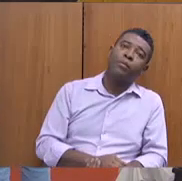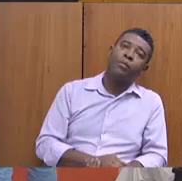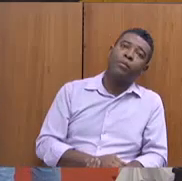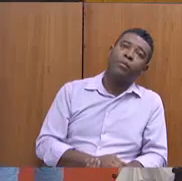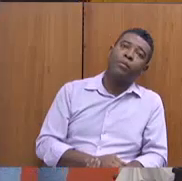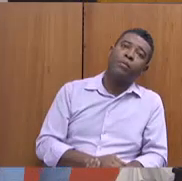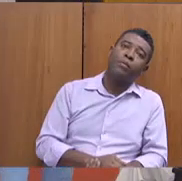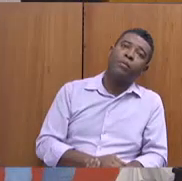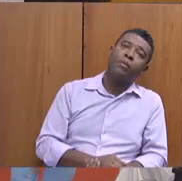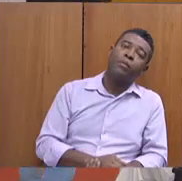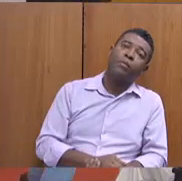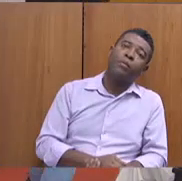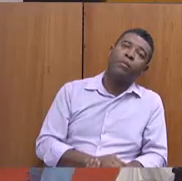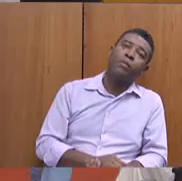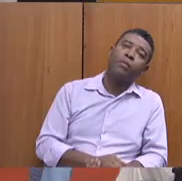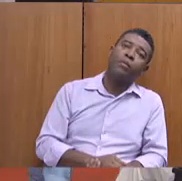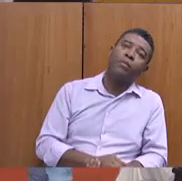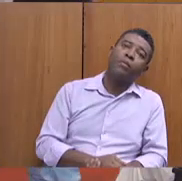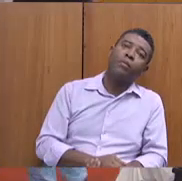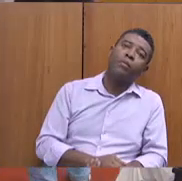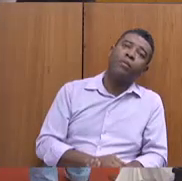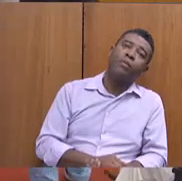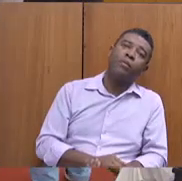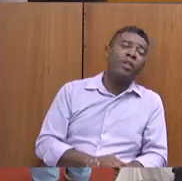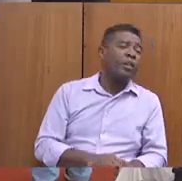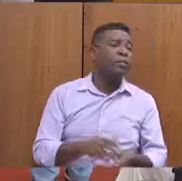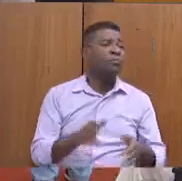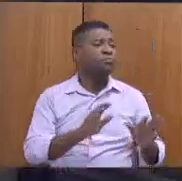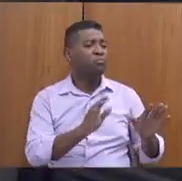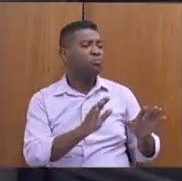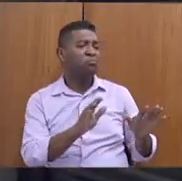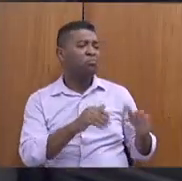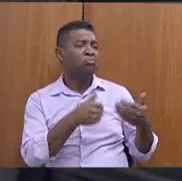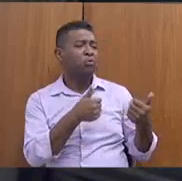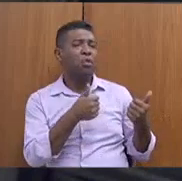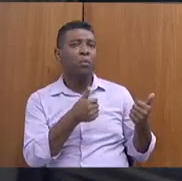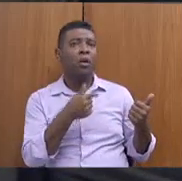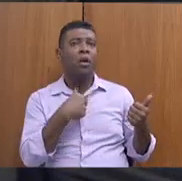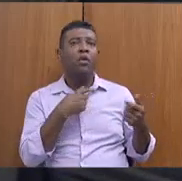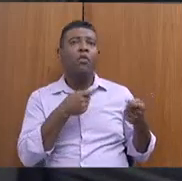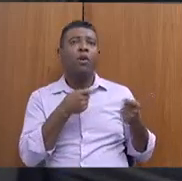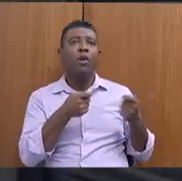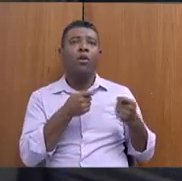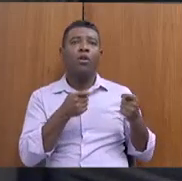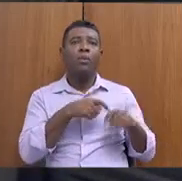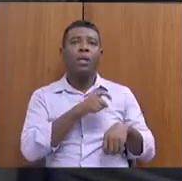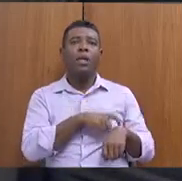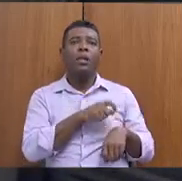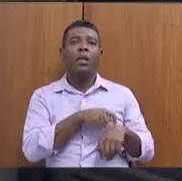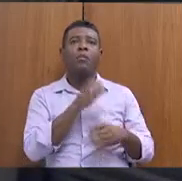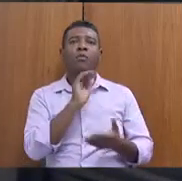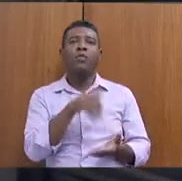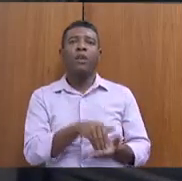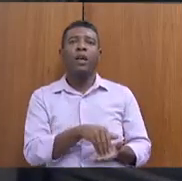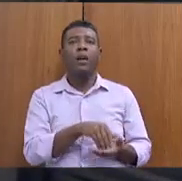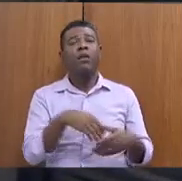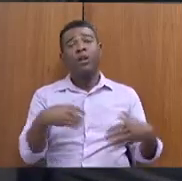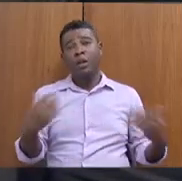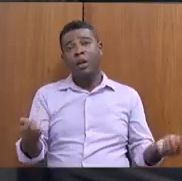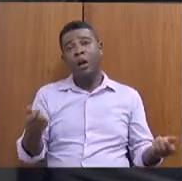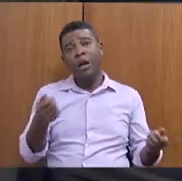Faltou um minuto. que não está tudo bem, presidenta. Eu vou economizar um pouco esses tempos finais, já que eu peguei ali o início.